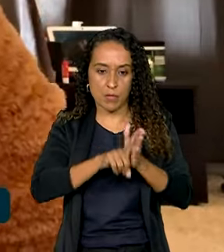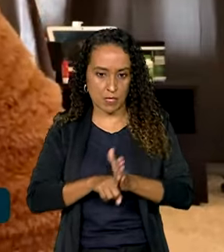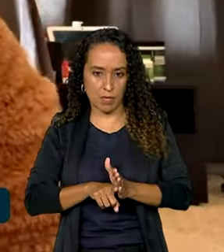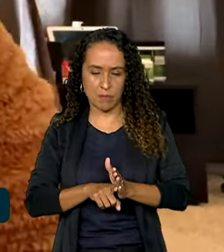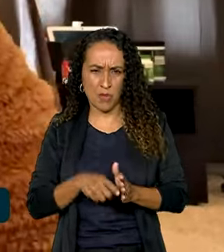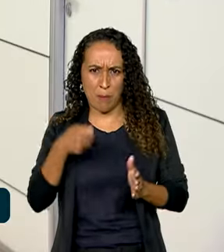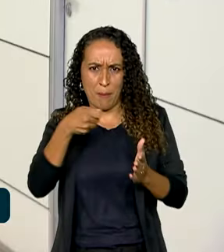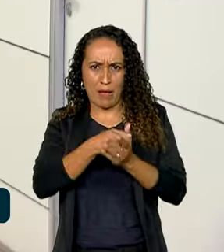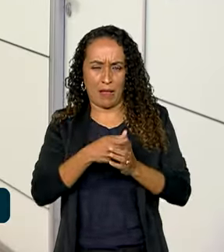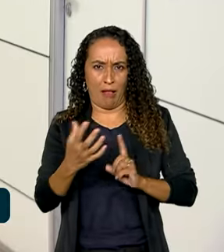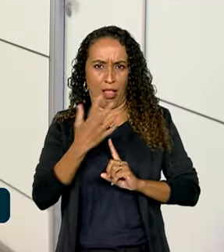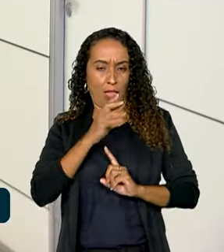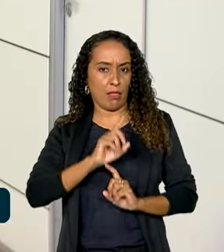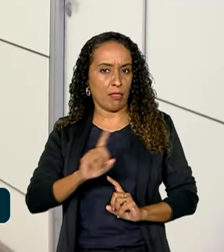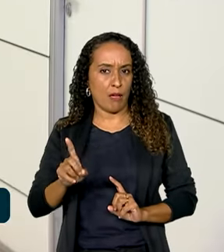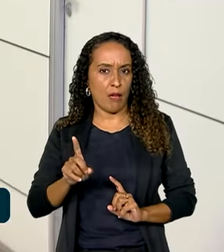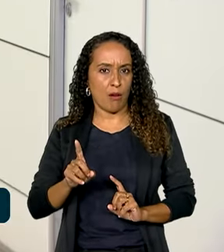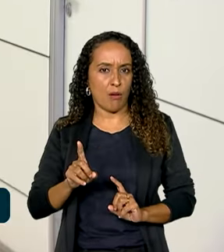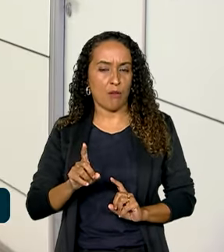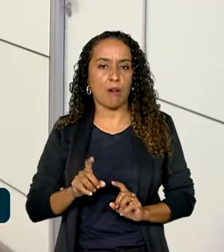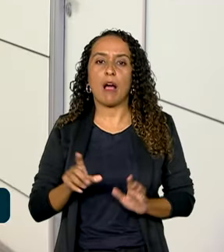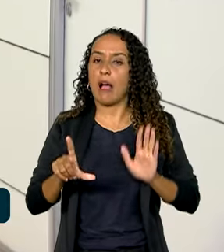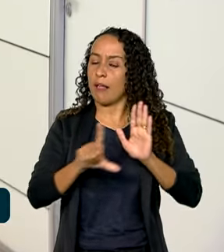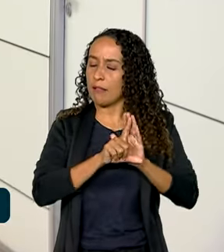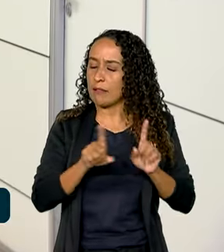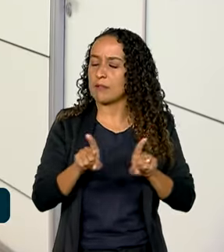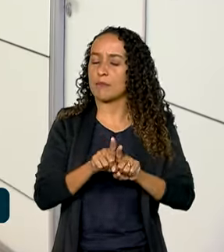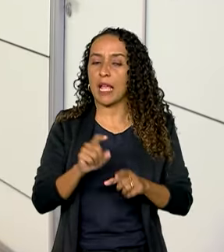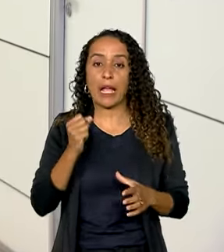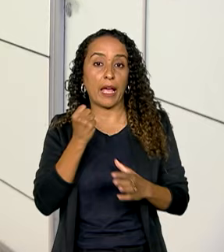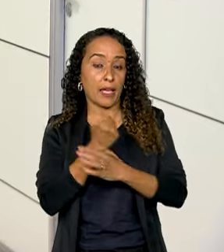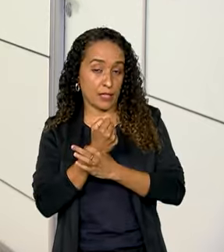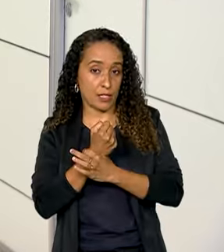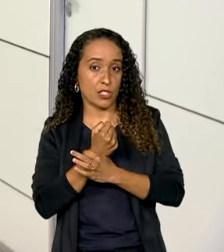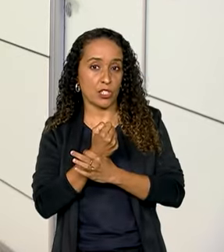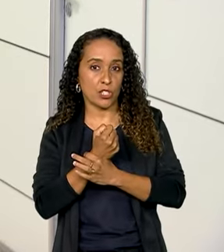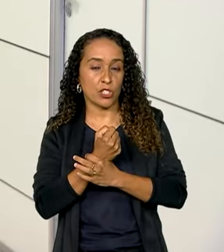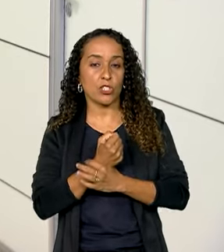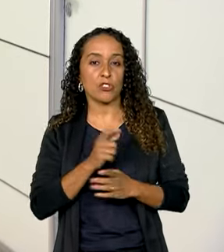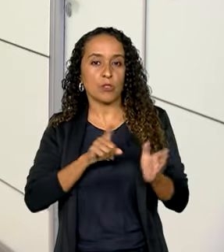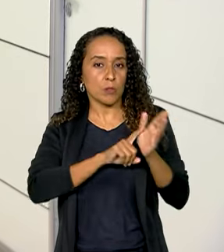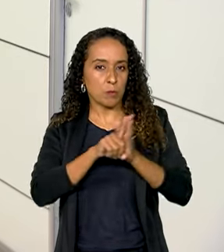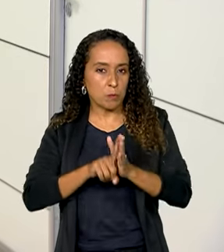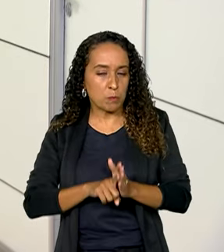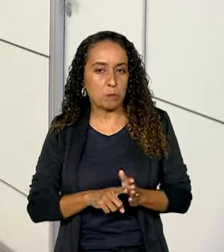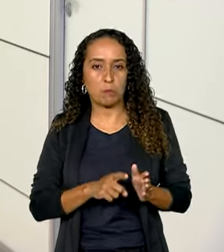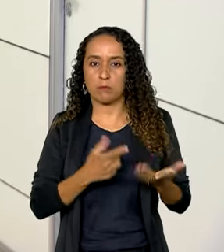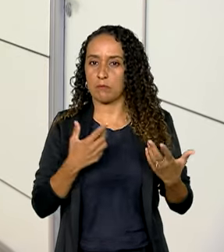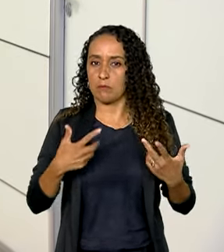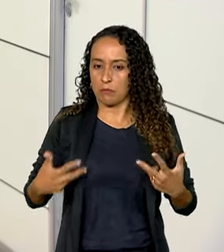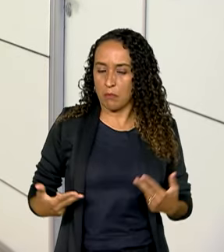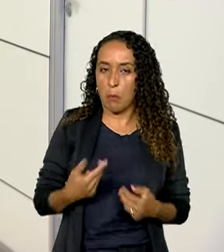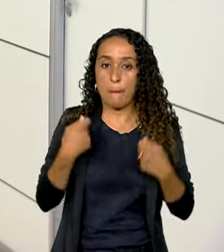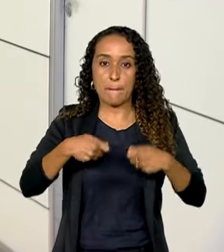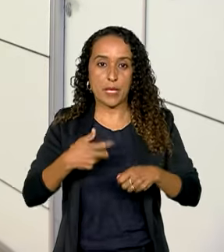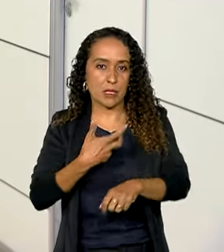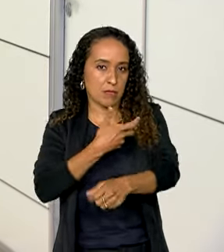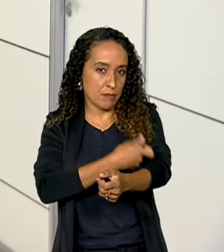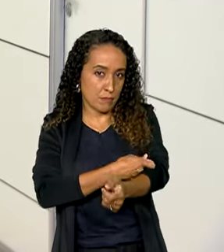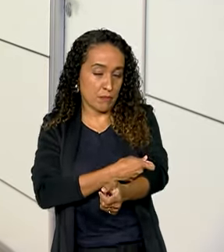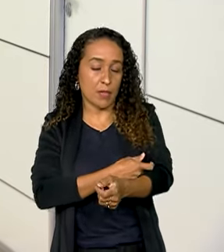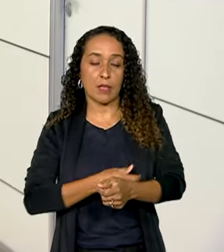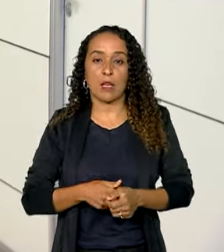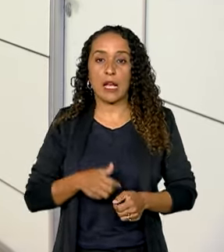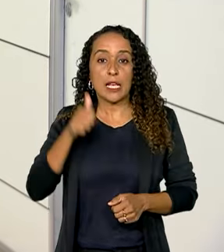paguei para ser abusada. A lei também garante que em casos de procedimentos que precisem de sedação, as